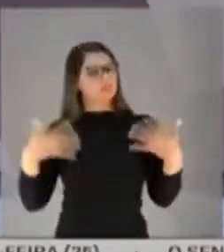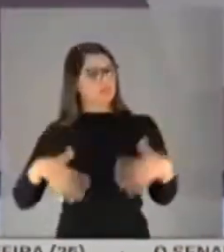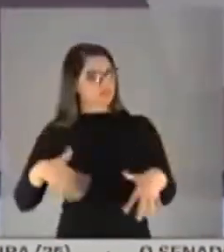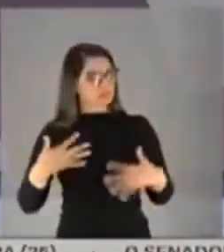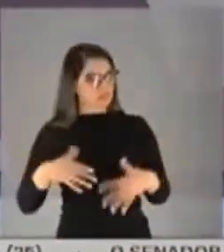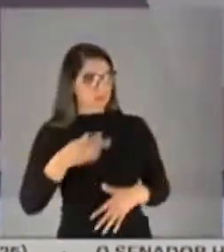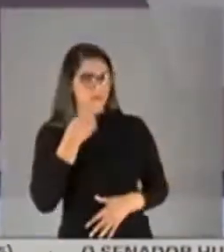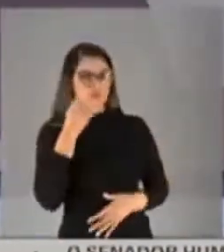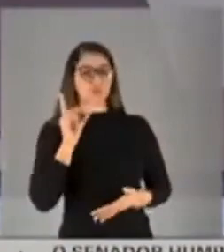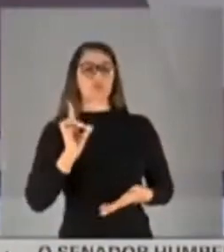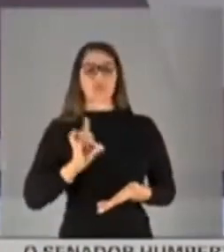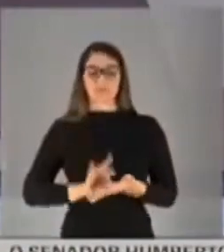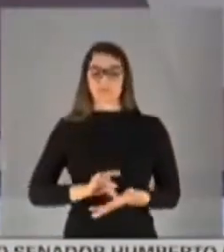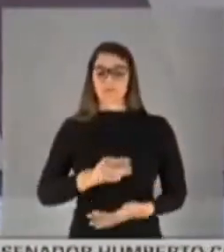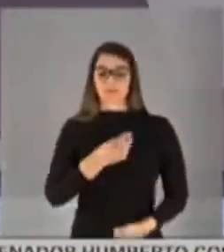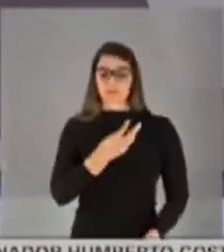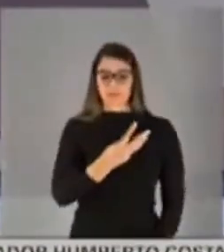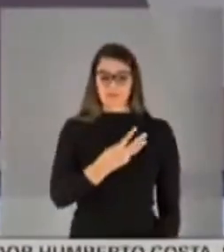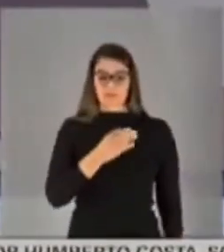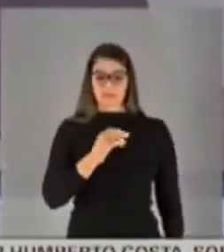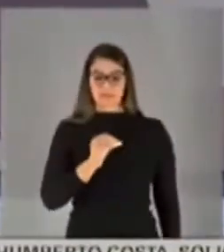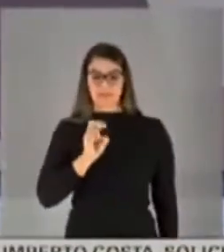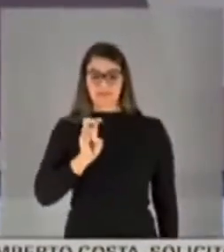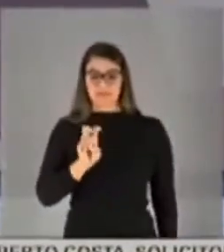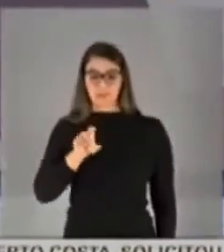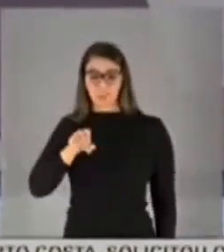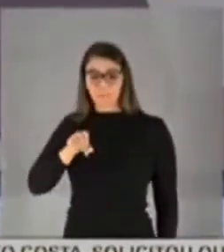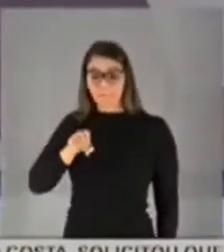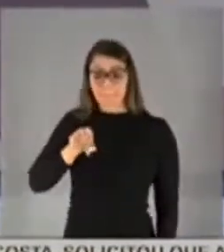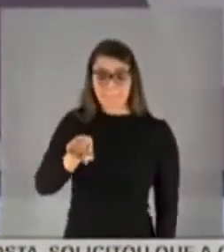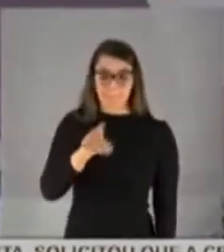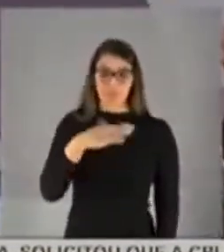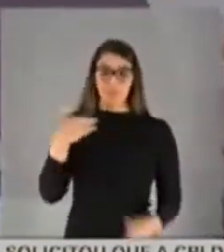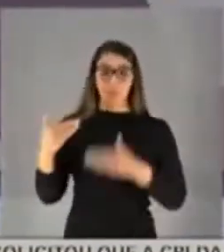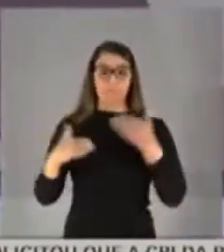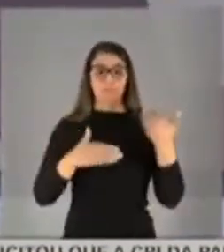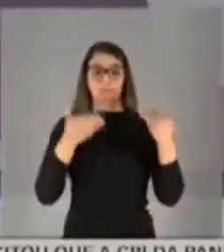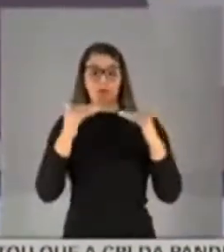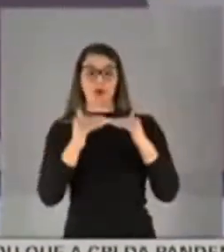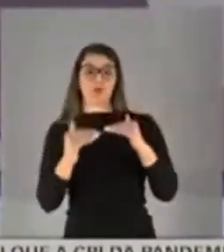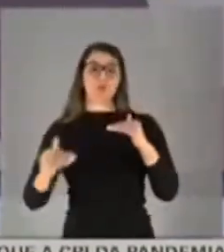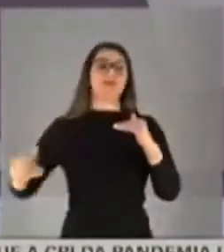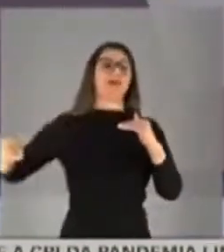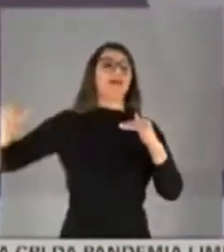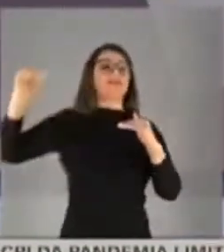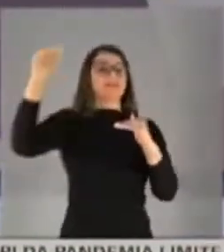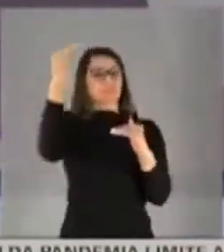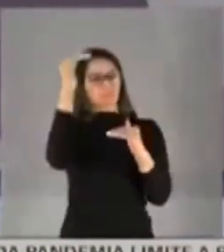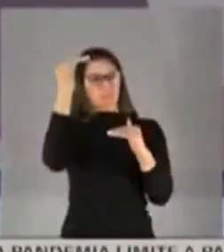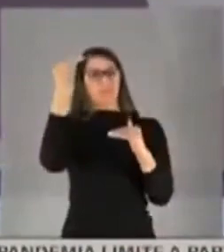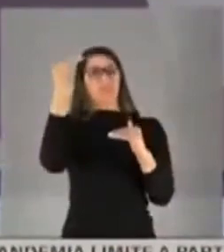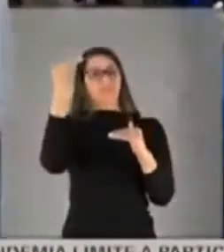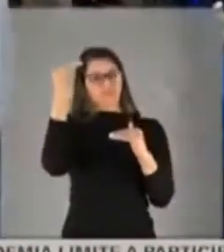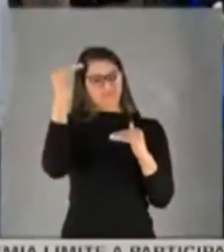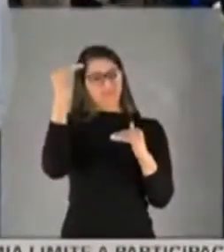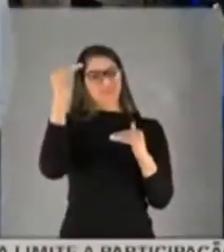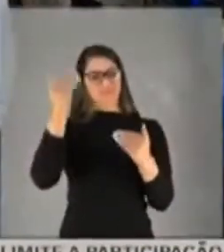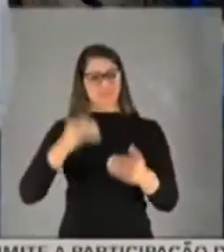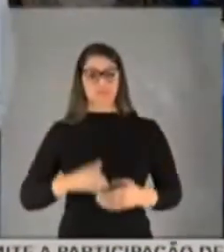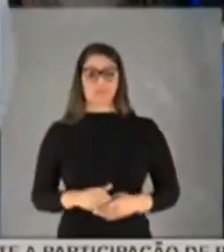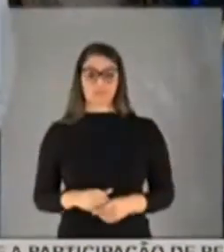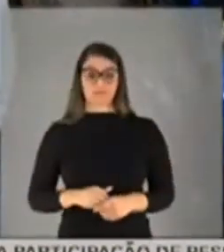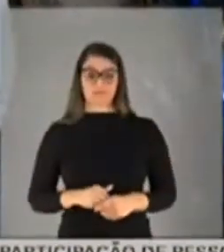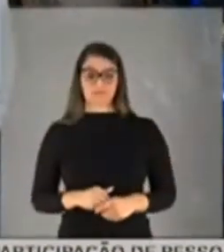foram 305 mil mortes acima do esperado no Brasil. 305 mil mortes acima do